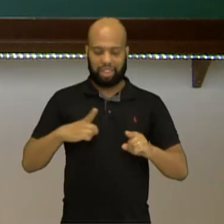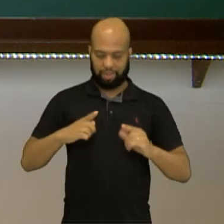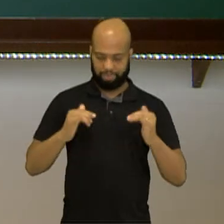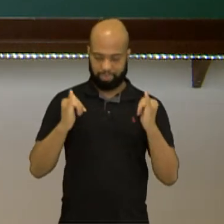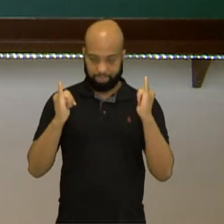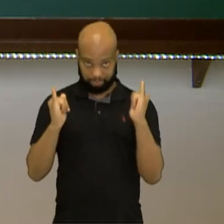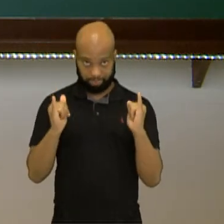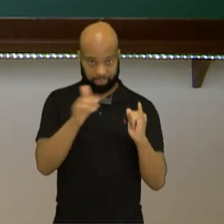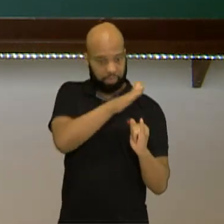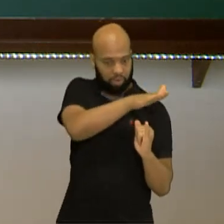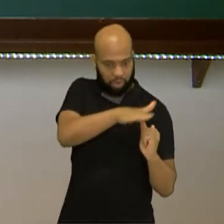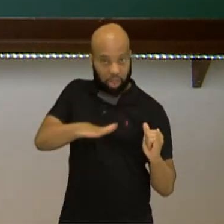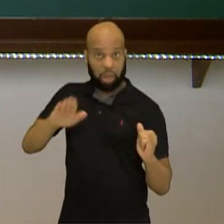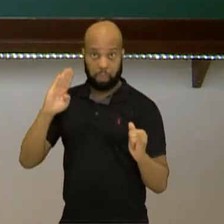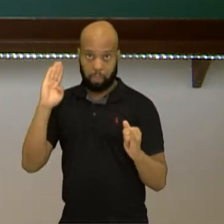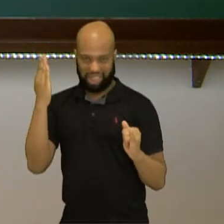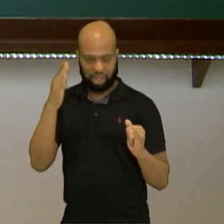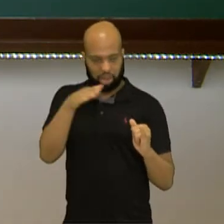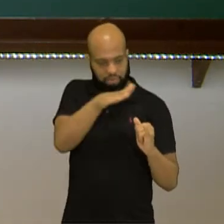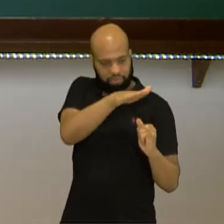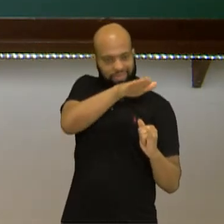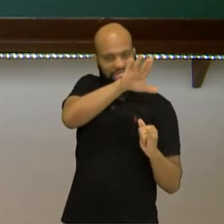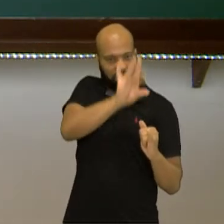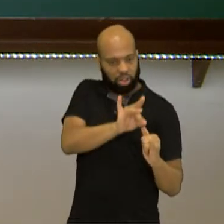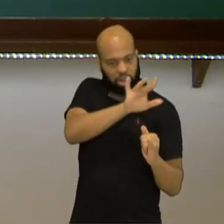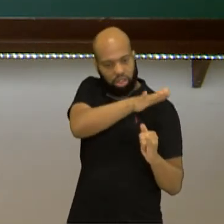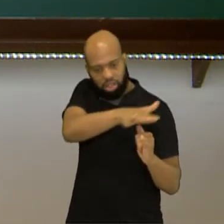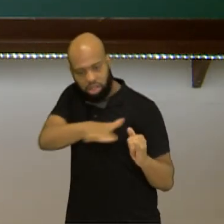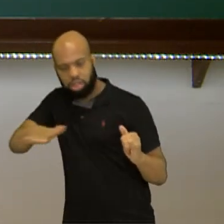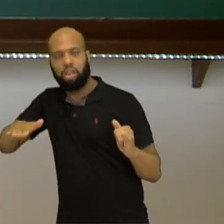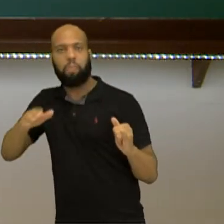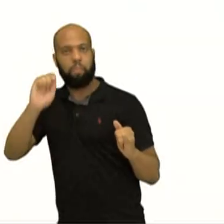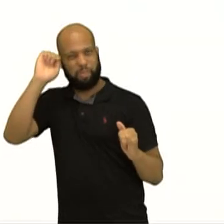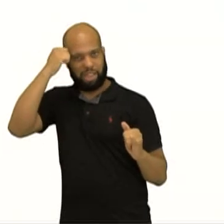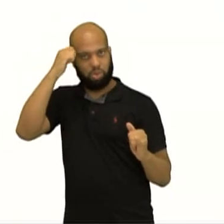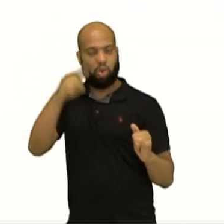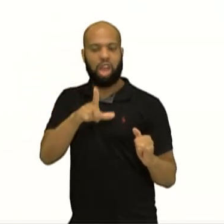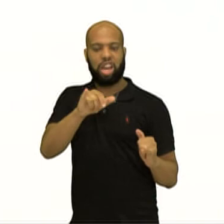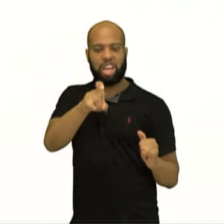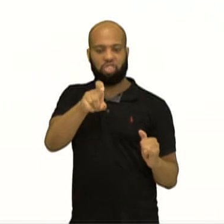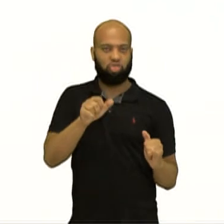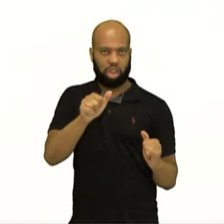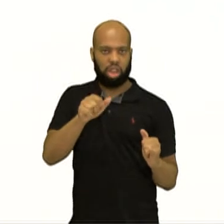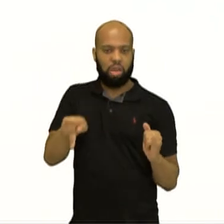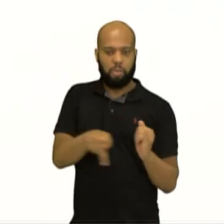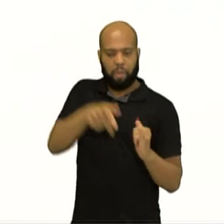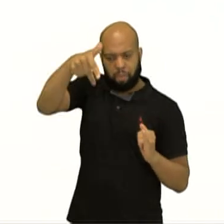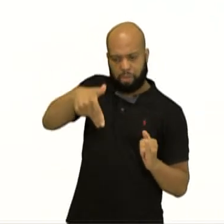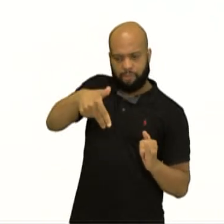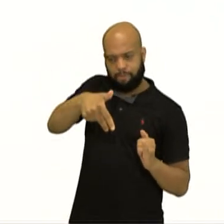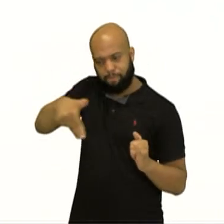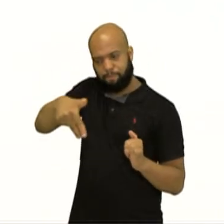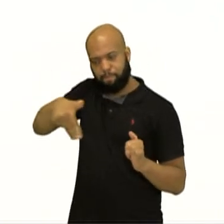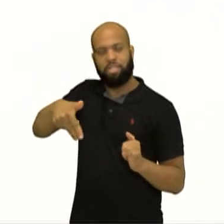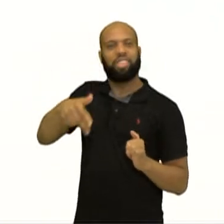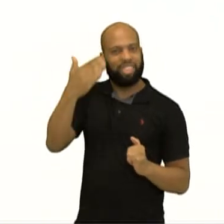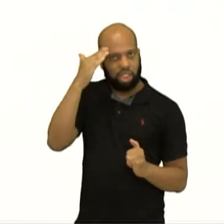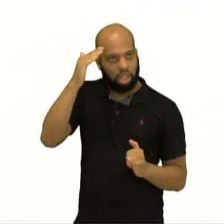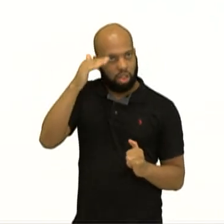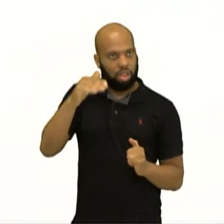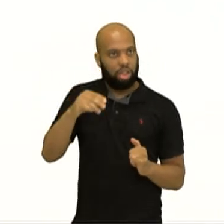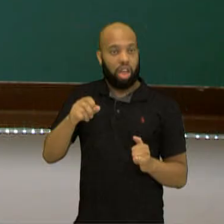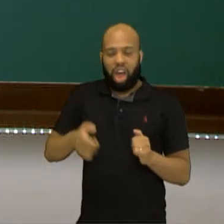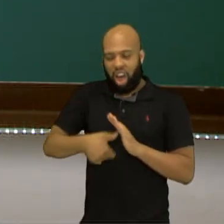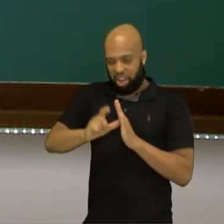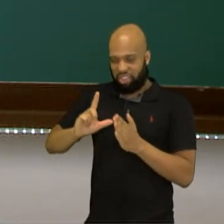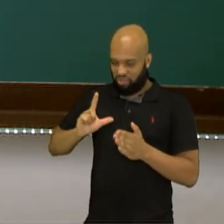skate a lixa, aqui como elas eram antigamente. Aí elas foram evoluindo até chegar aqui. Olha como é que eles faziam antes os recortes para fazer